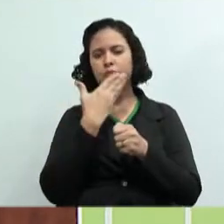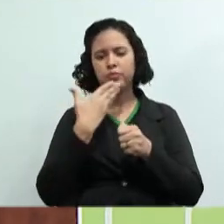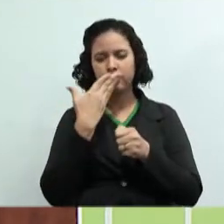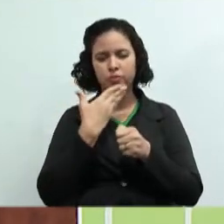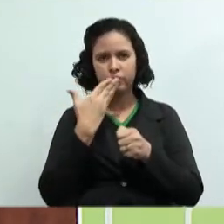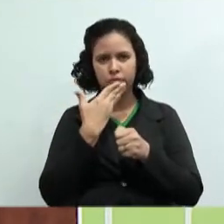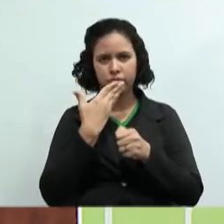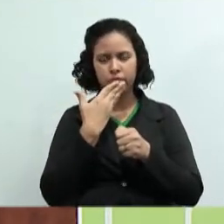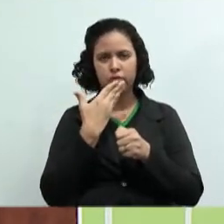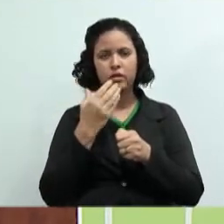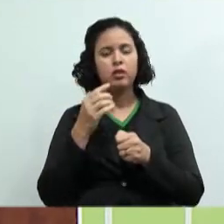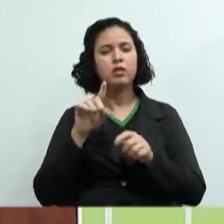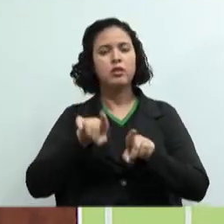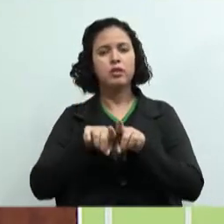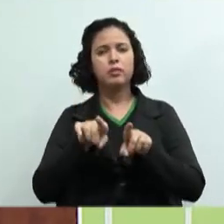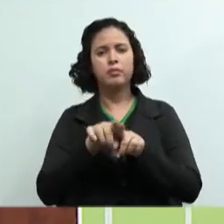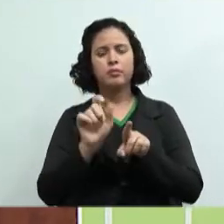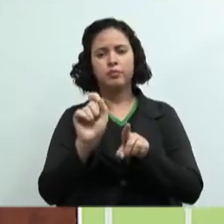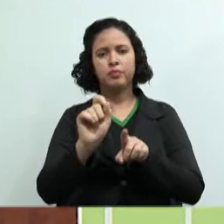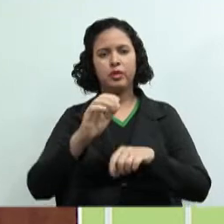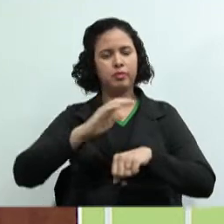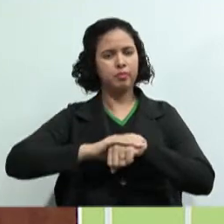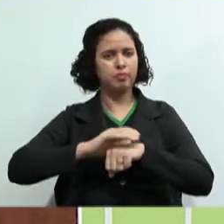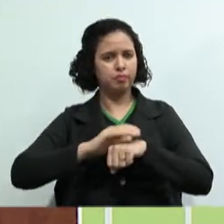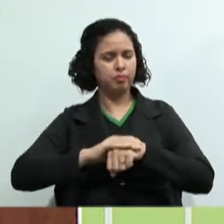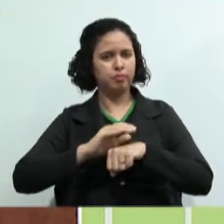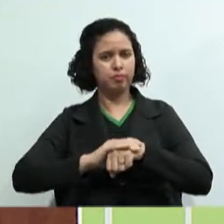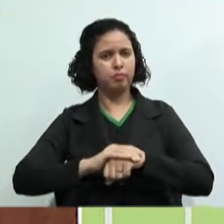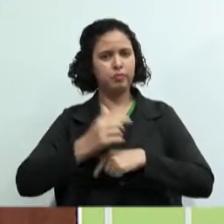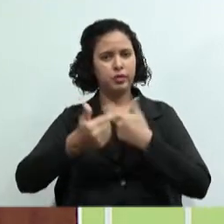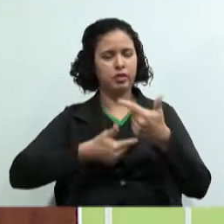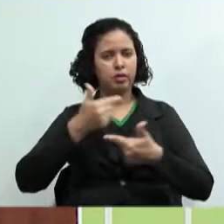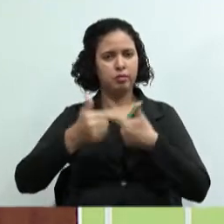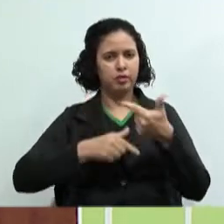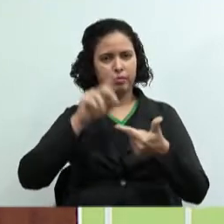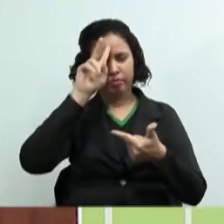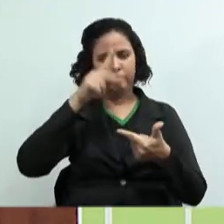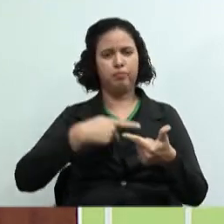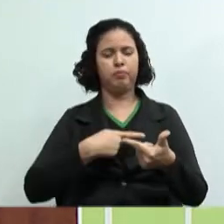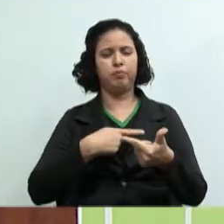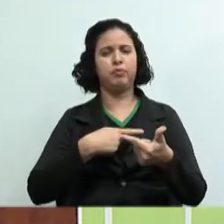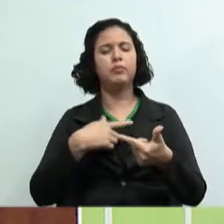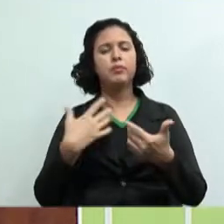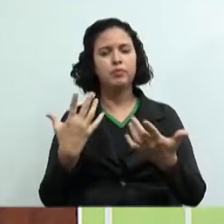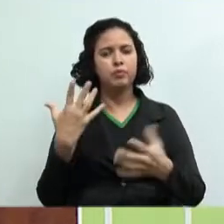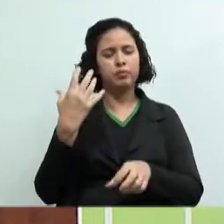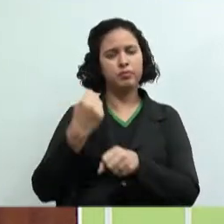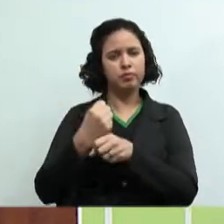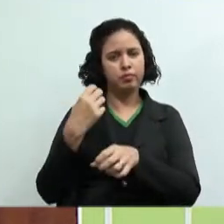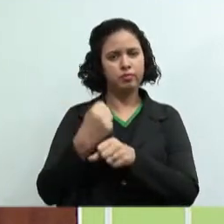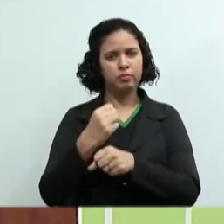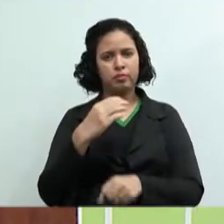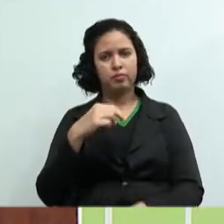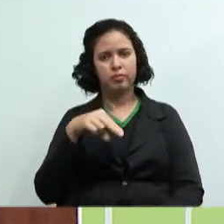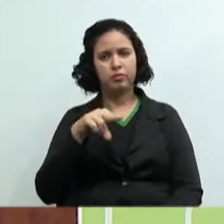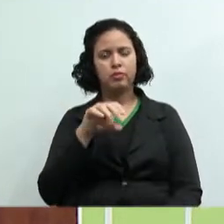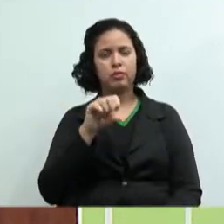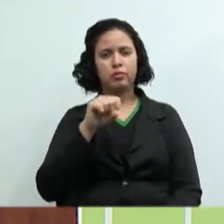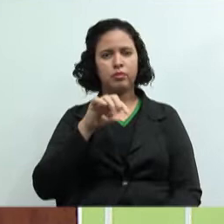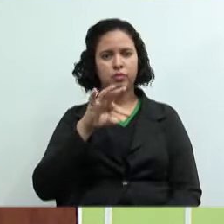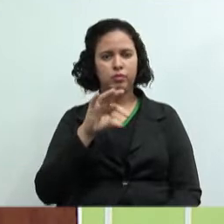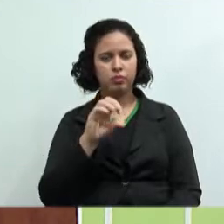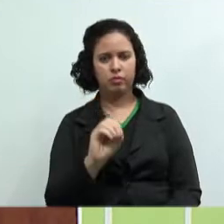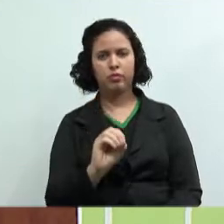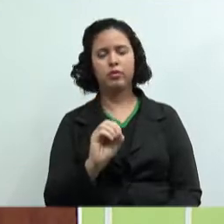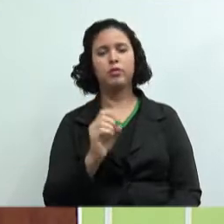doce. Sem contar o quê? A mão de obra. Então a contabilidade de custos, ela veio ajudar na